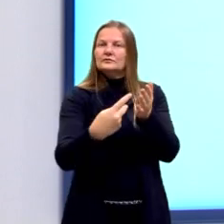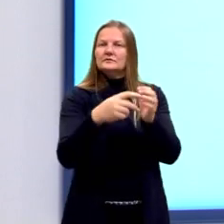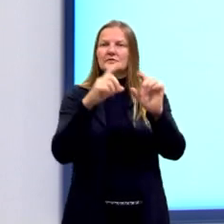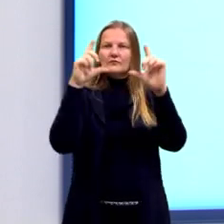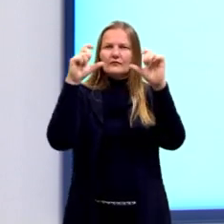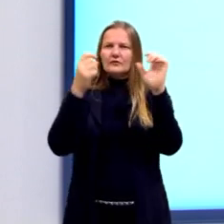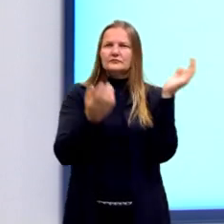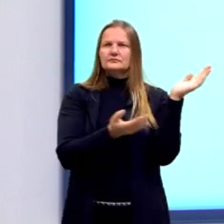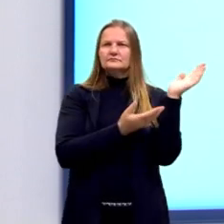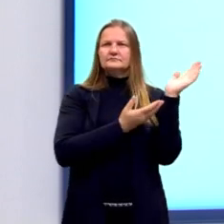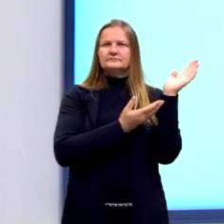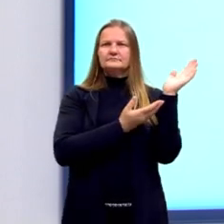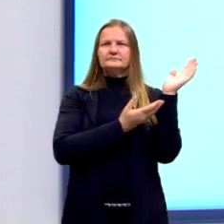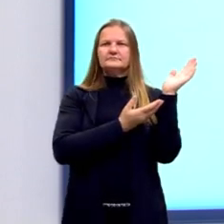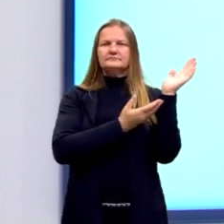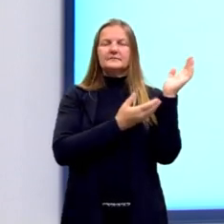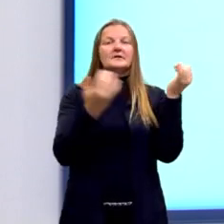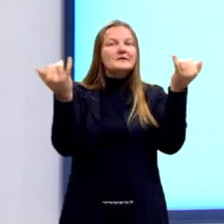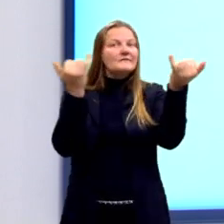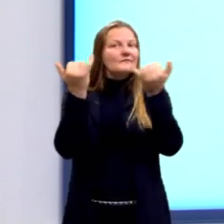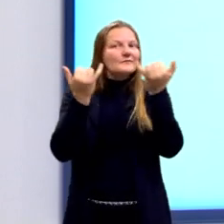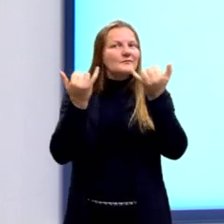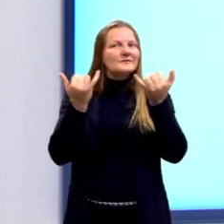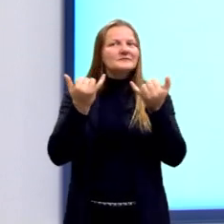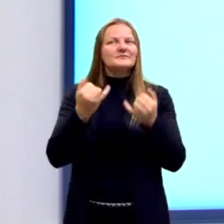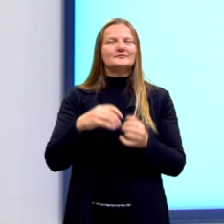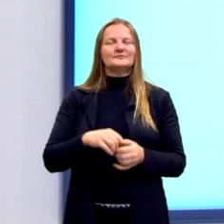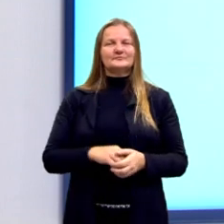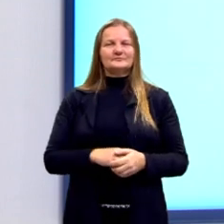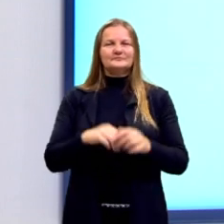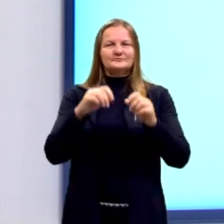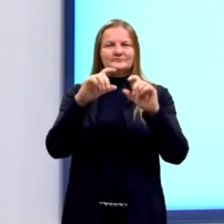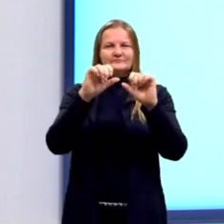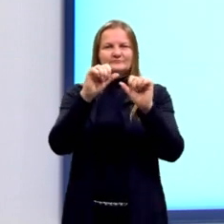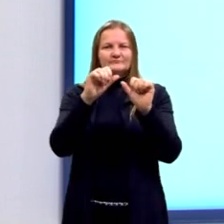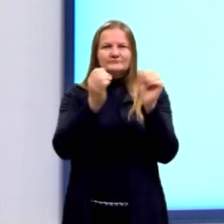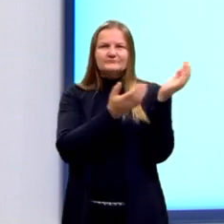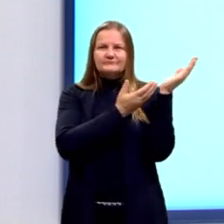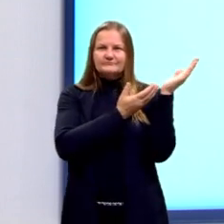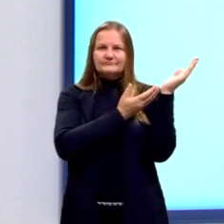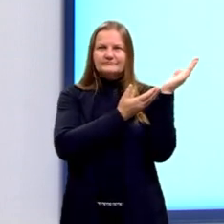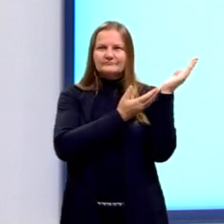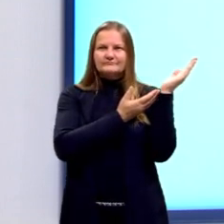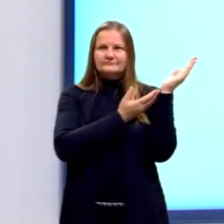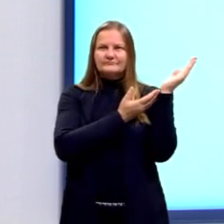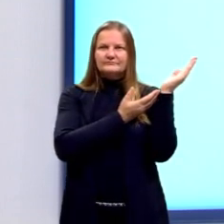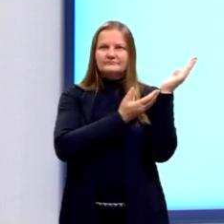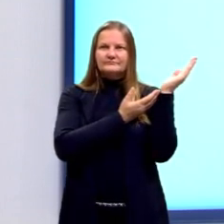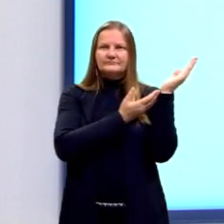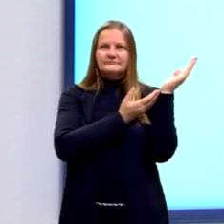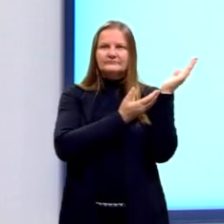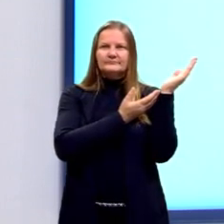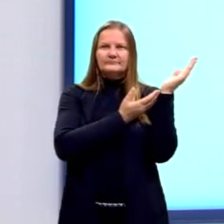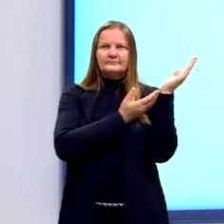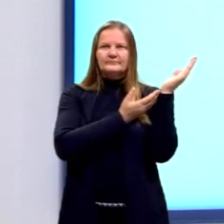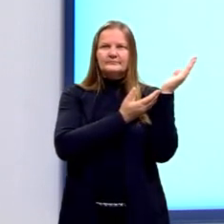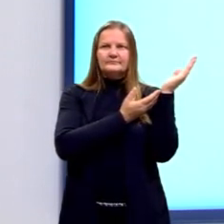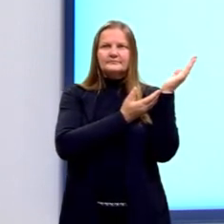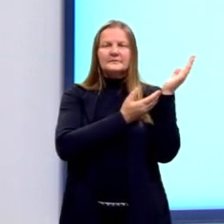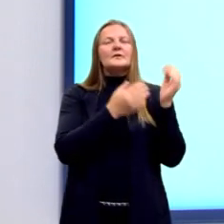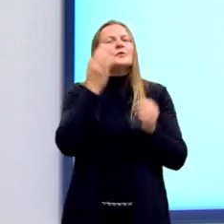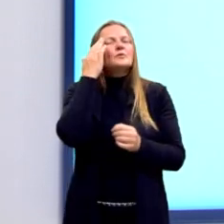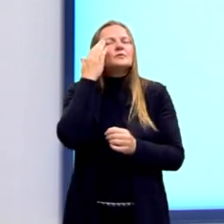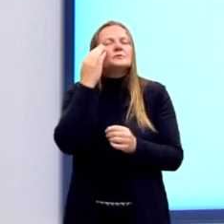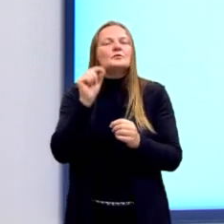porque nós vamos trabalhar, então, em volta desta figura. Aqui, então, a medida que nós queremos